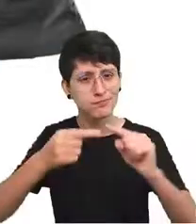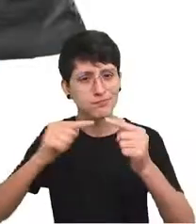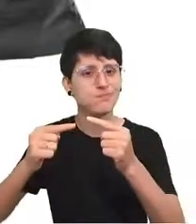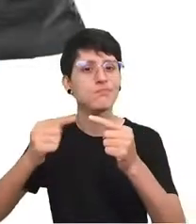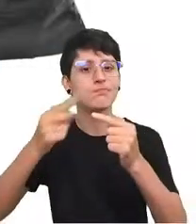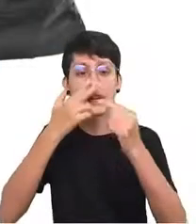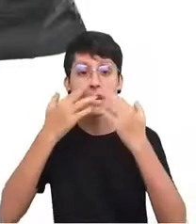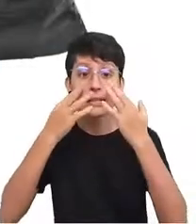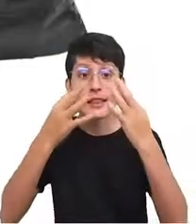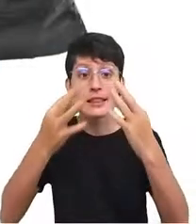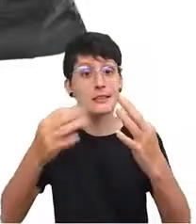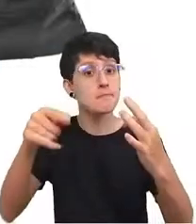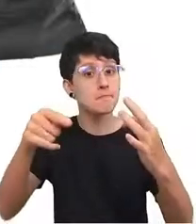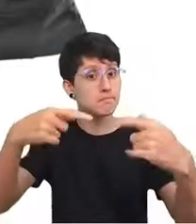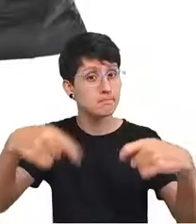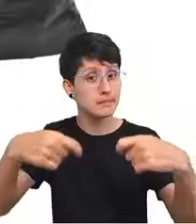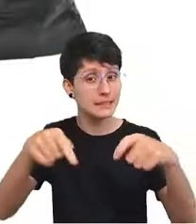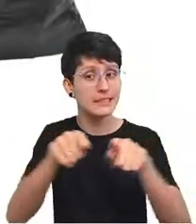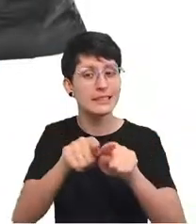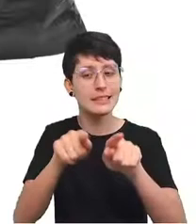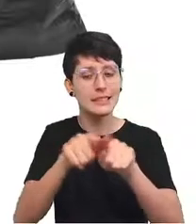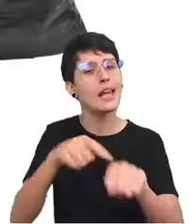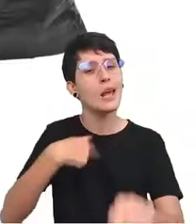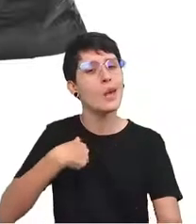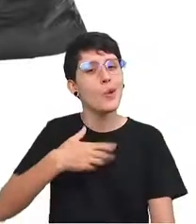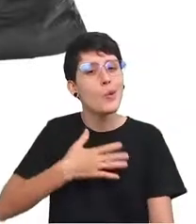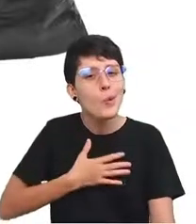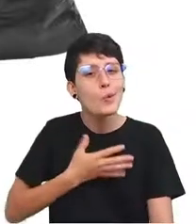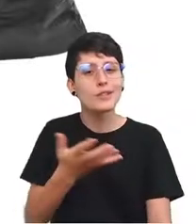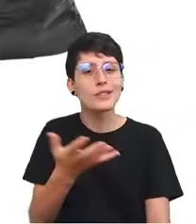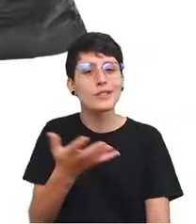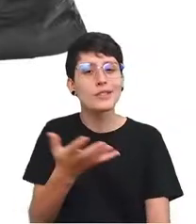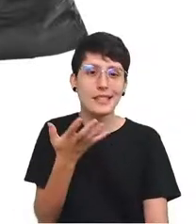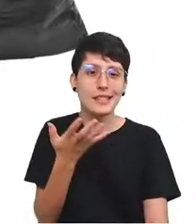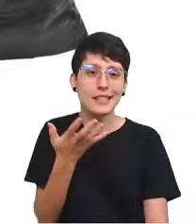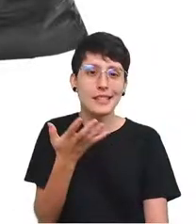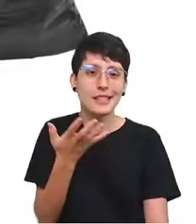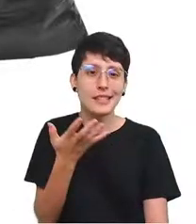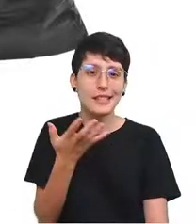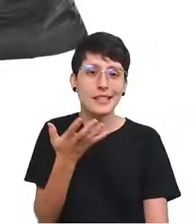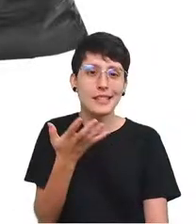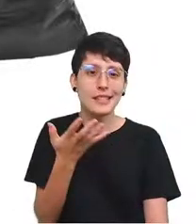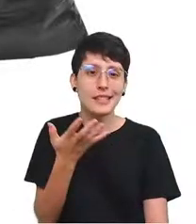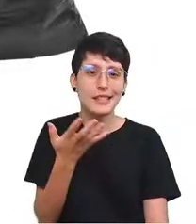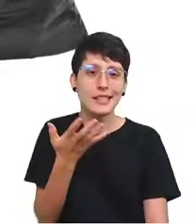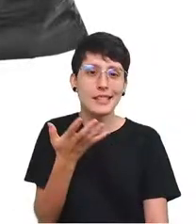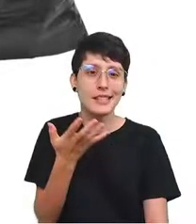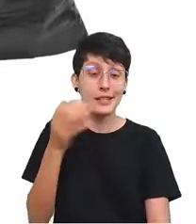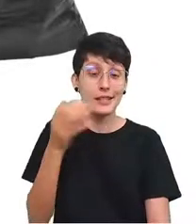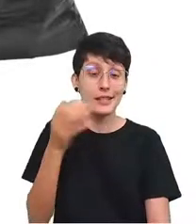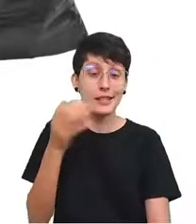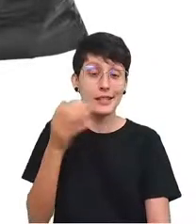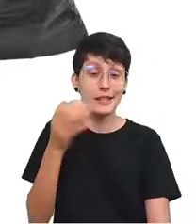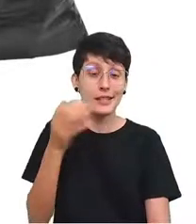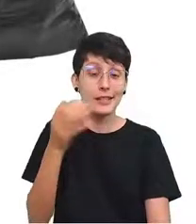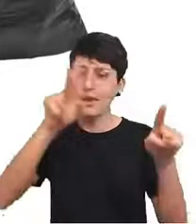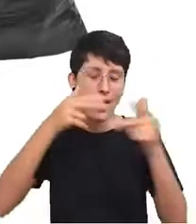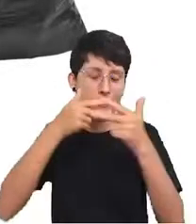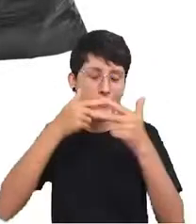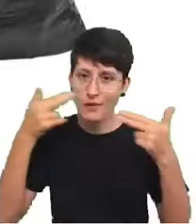merecem. Eu também gostaria de fazer um alerta aqui, que também não é novidade para muitos de vocês.